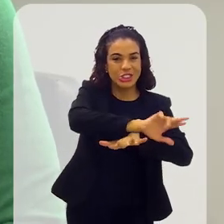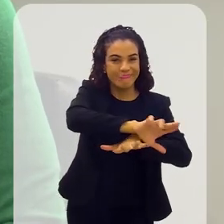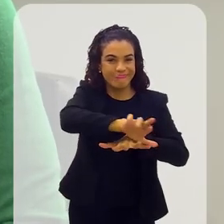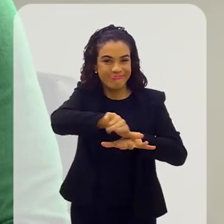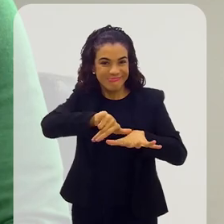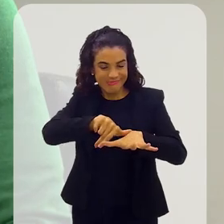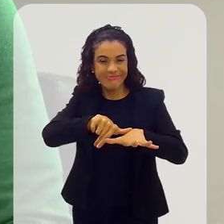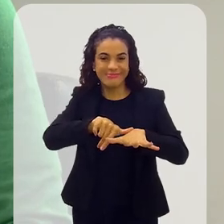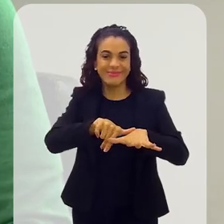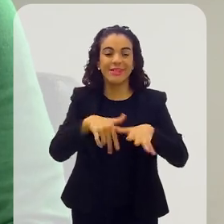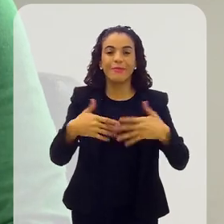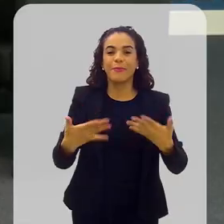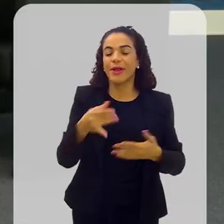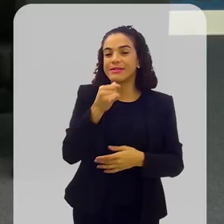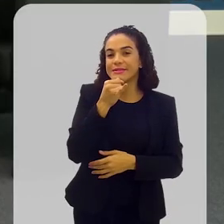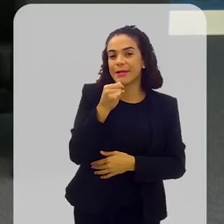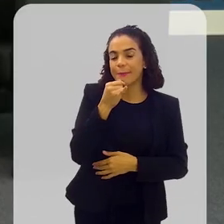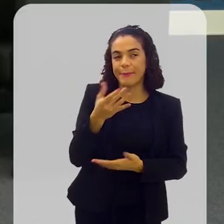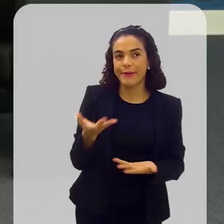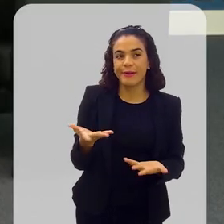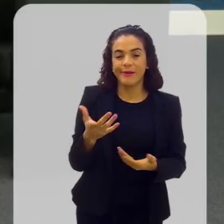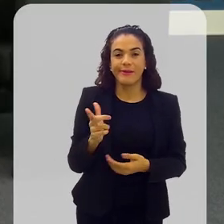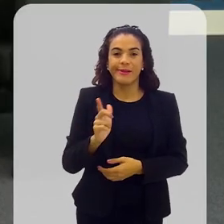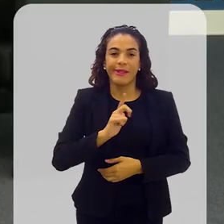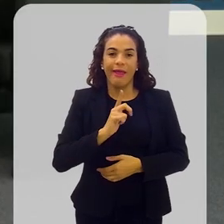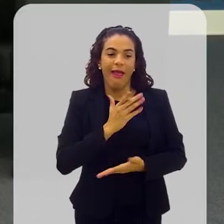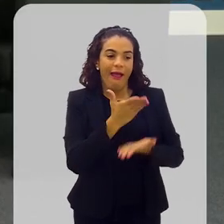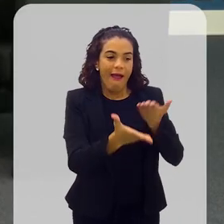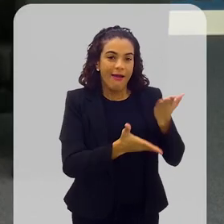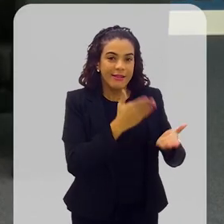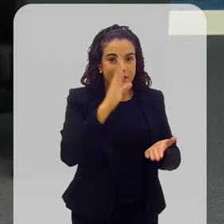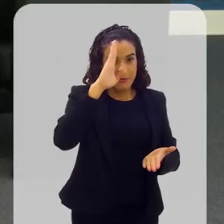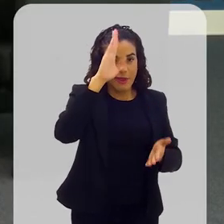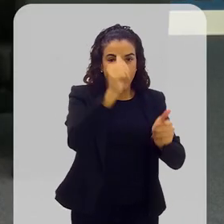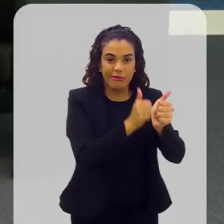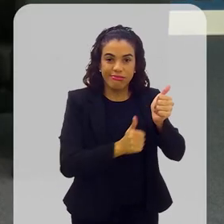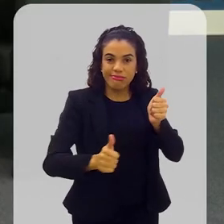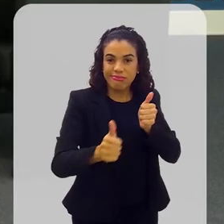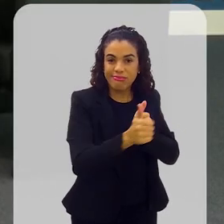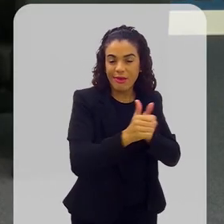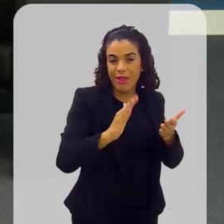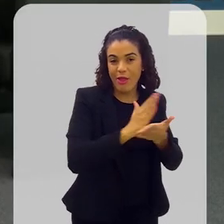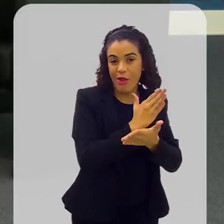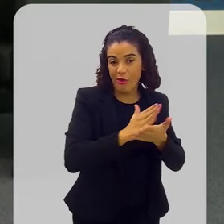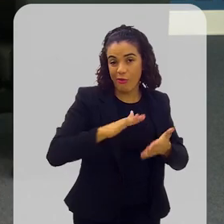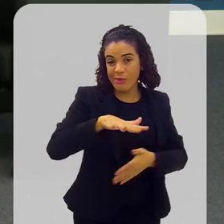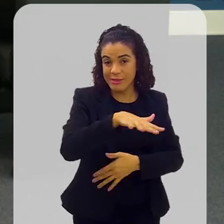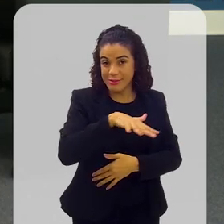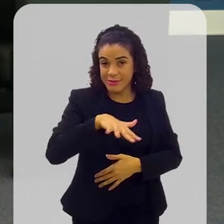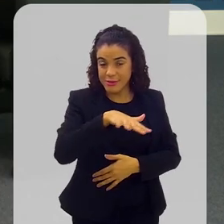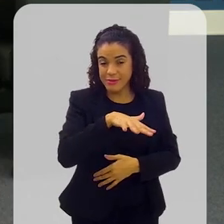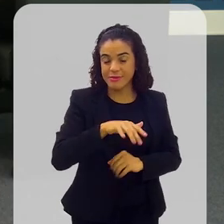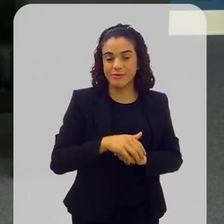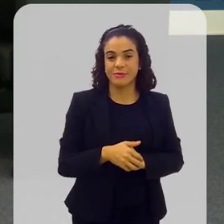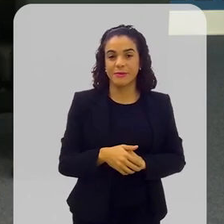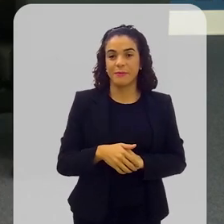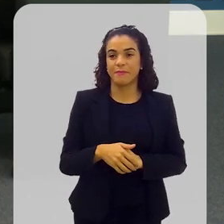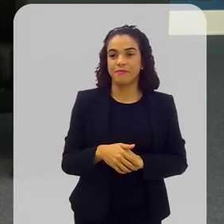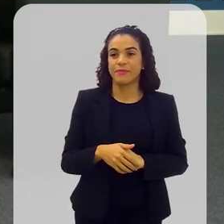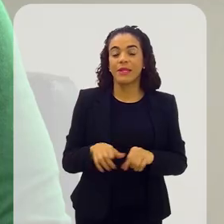várias vertentes. Então, por exemplo, ter atendimento preferencial em algumas circunstâncias.